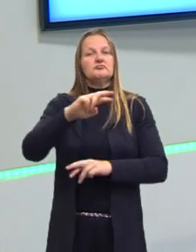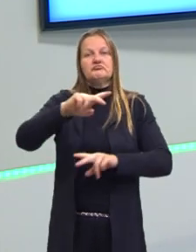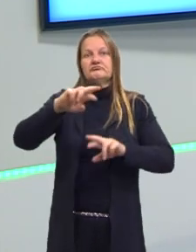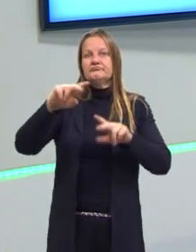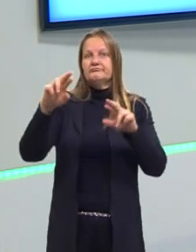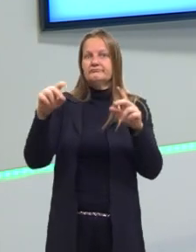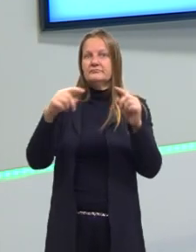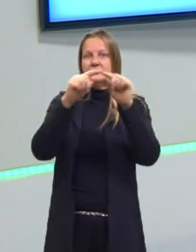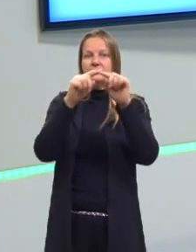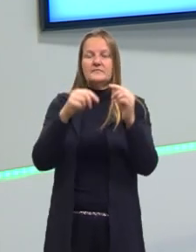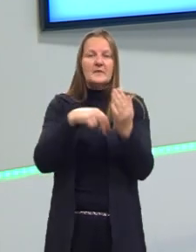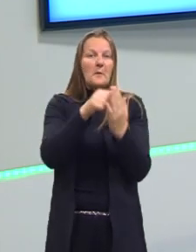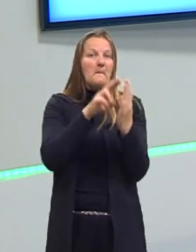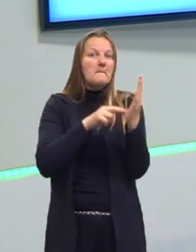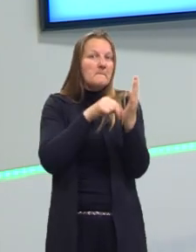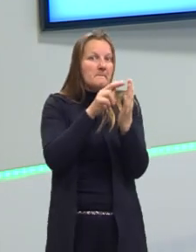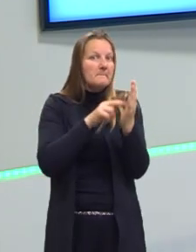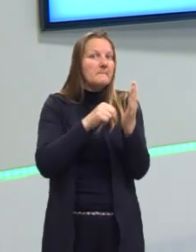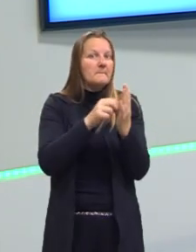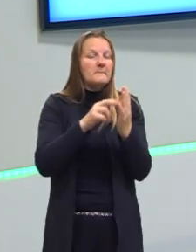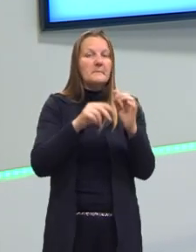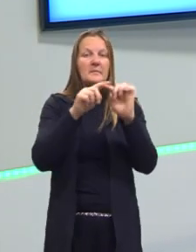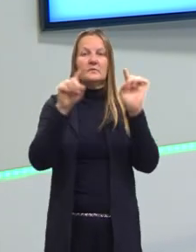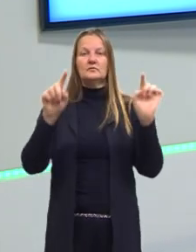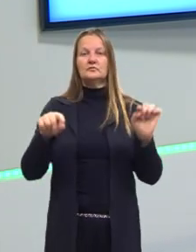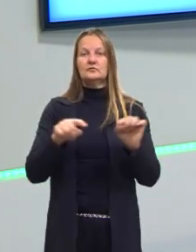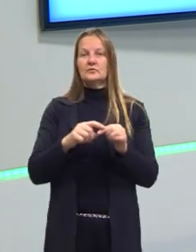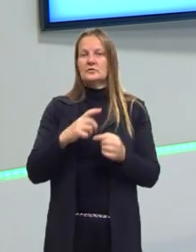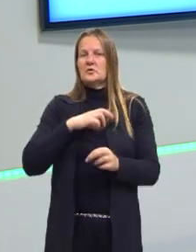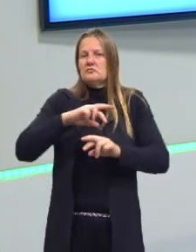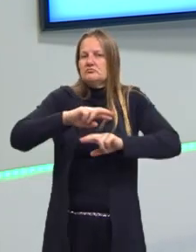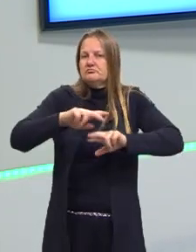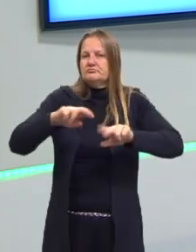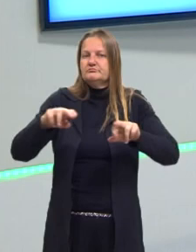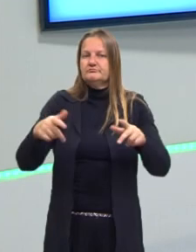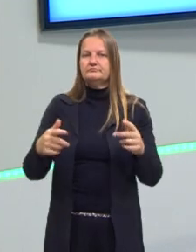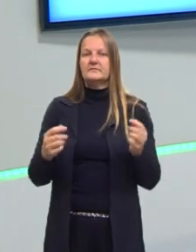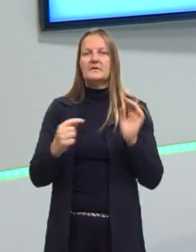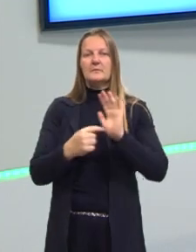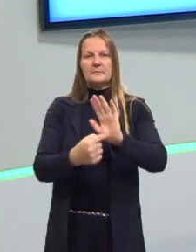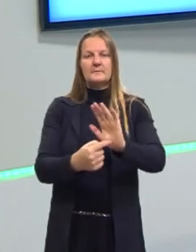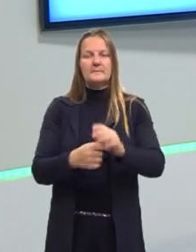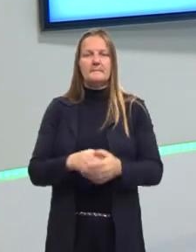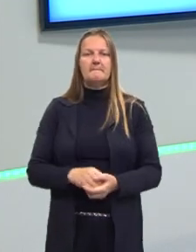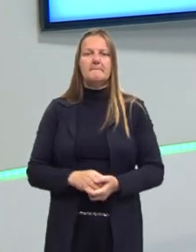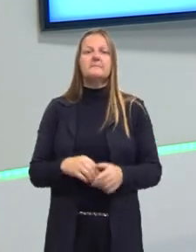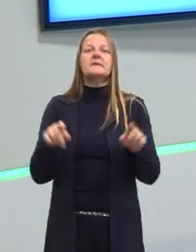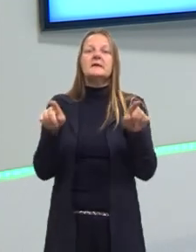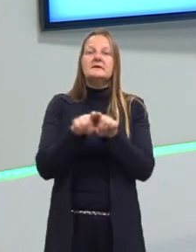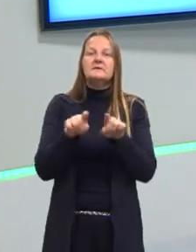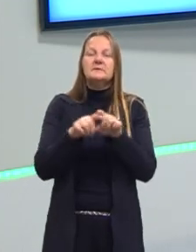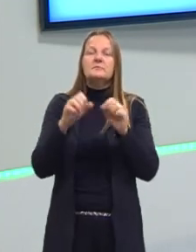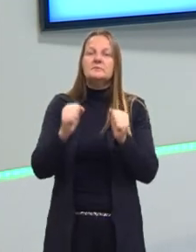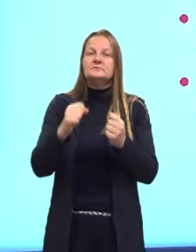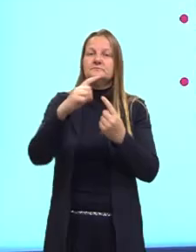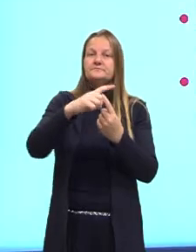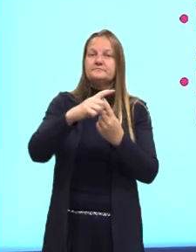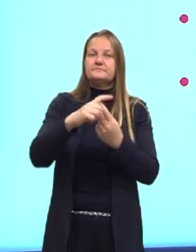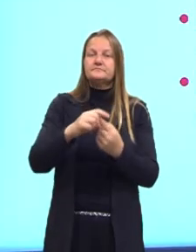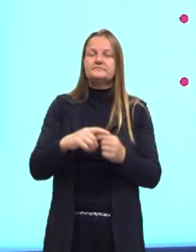a gente vai ter aí quadros que podem ser usados nos mais diversos componentes curriculares. A gente também pode ter